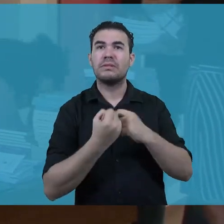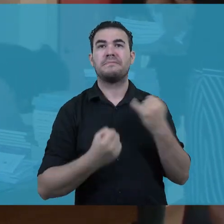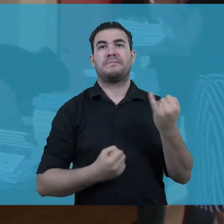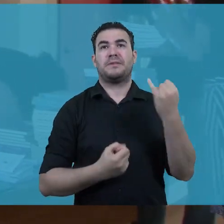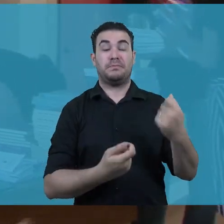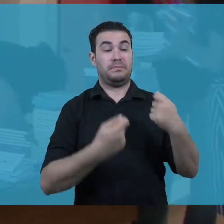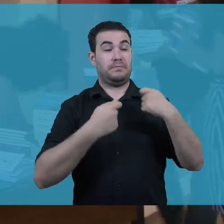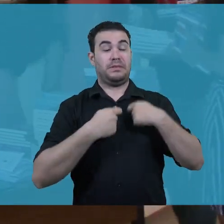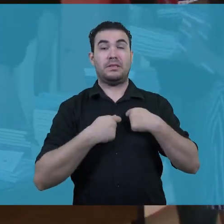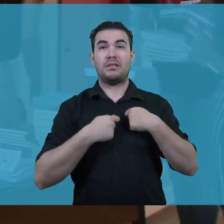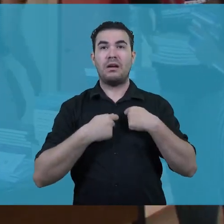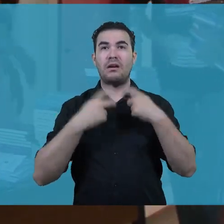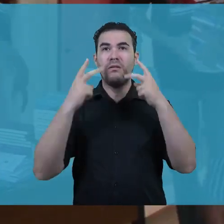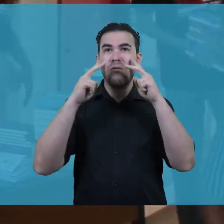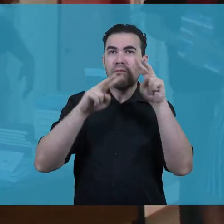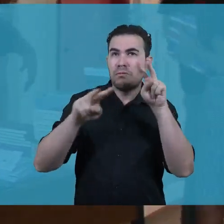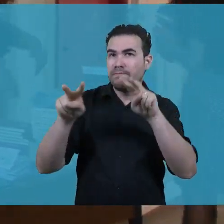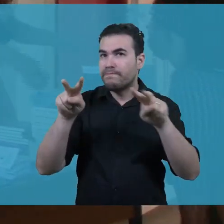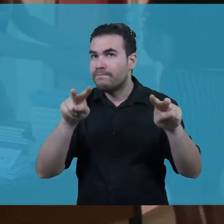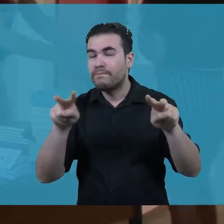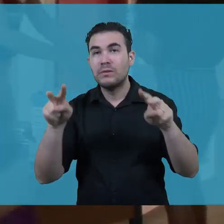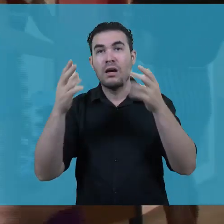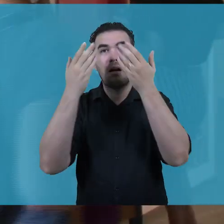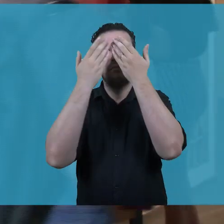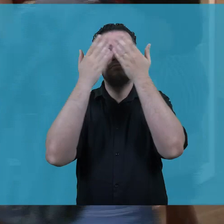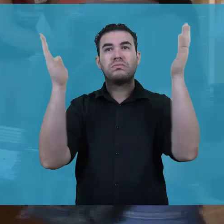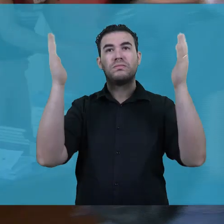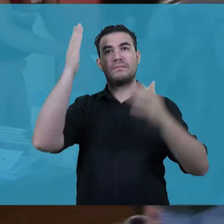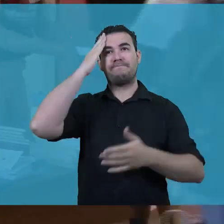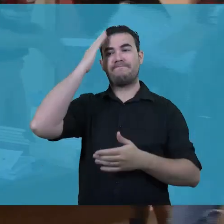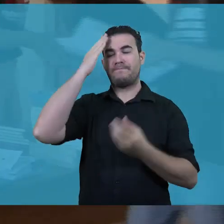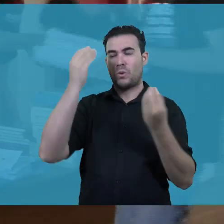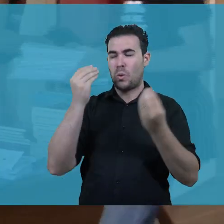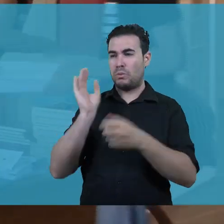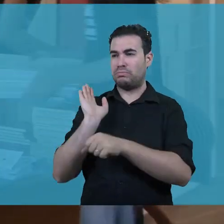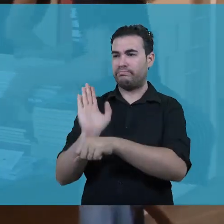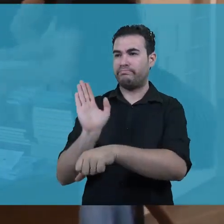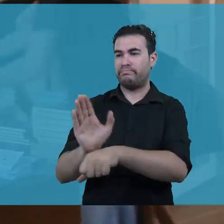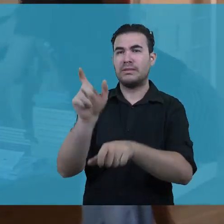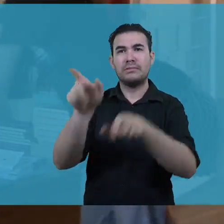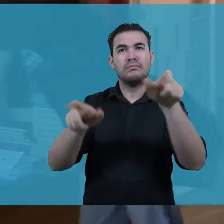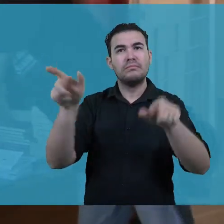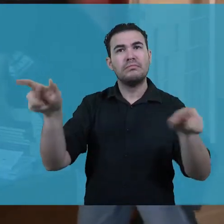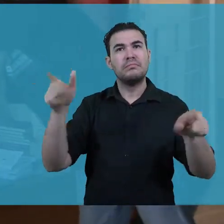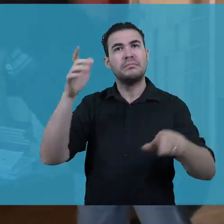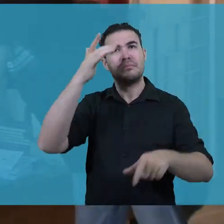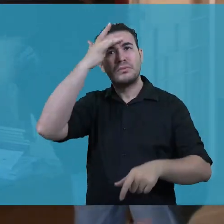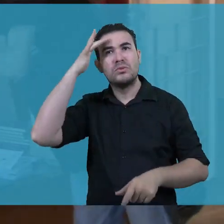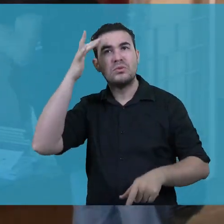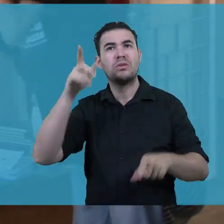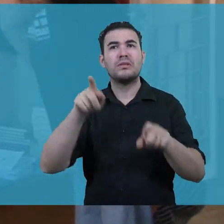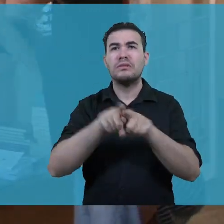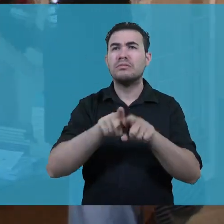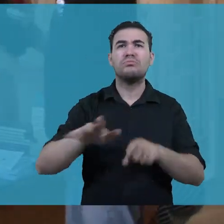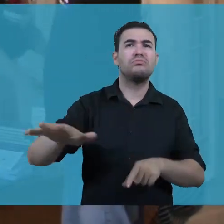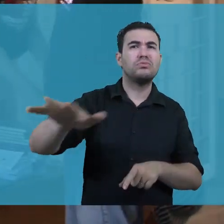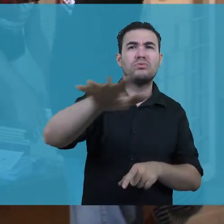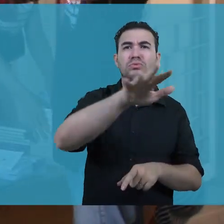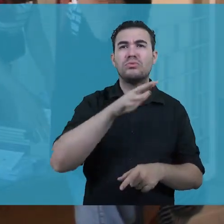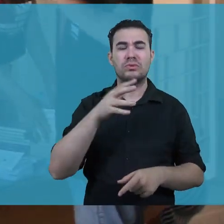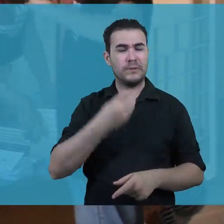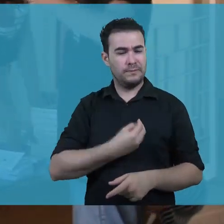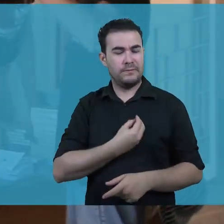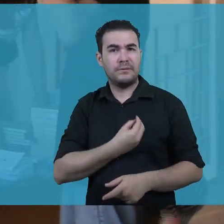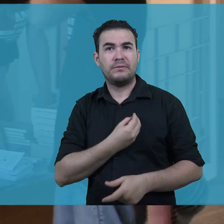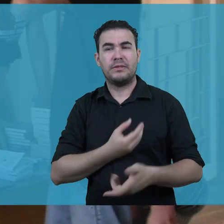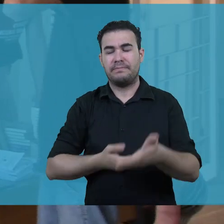enxergar a sociedade de uma forma onde você tem mais solidariedade pelas pessoas e pelo meio em si, tentando viver e conviver